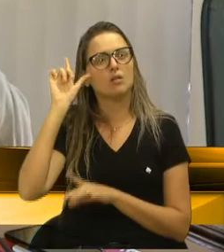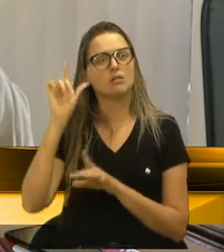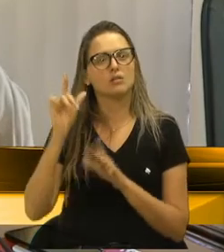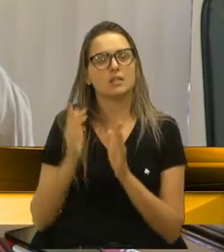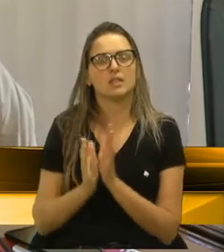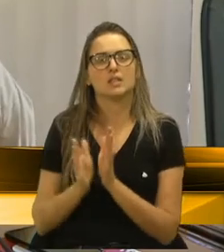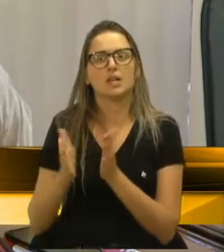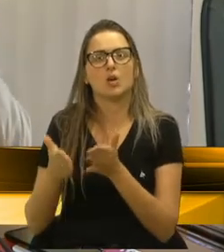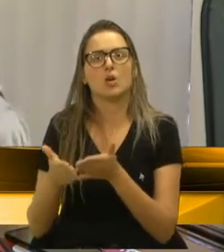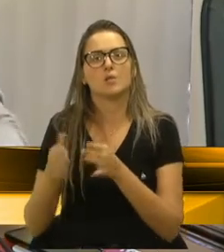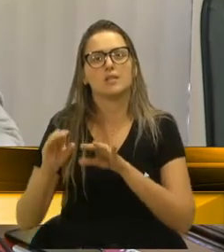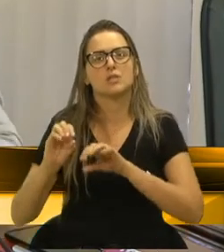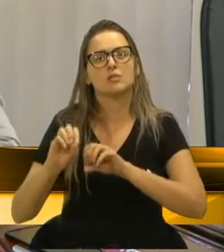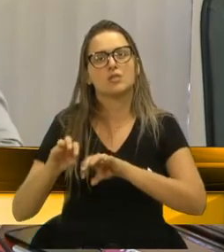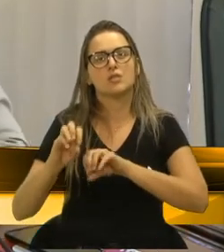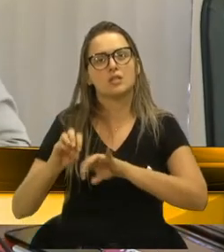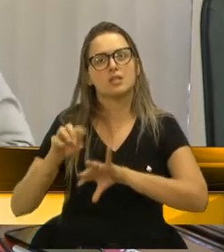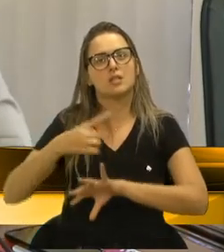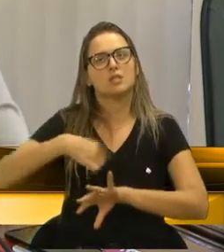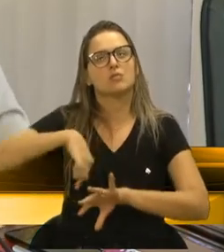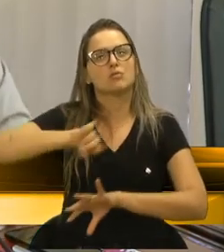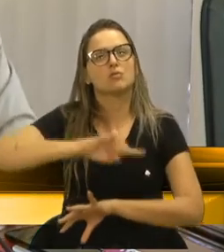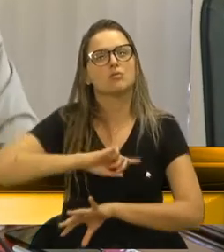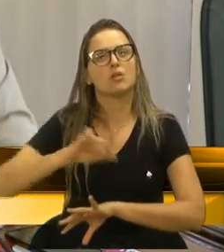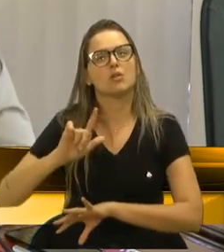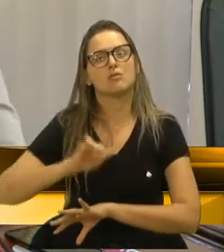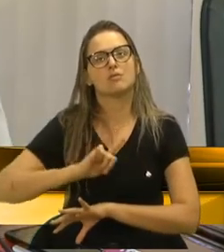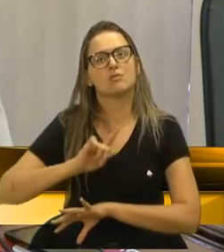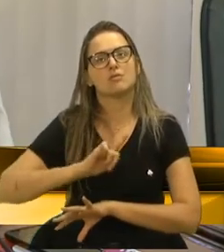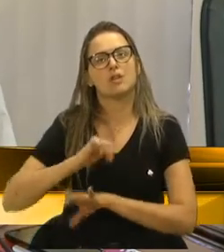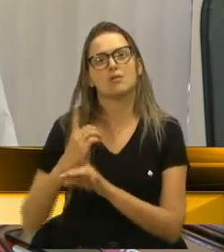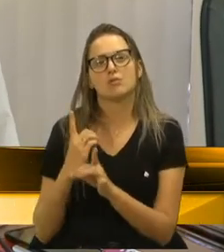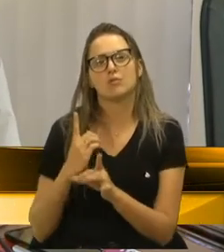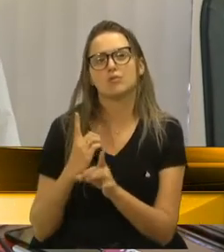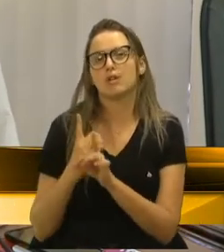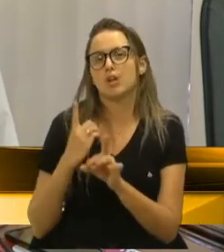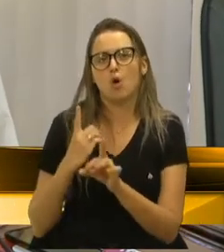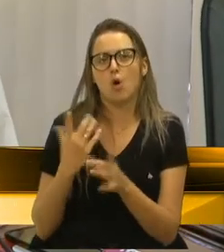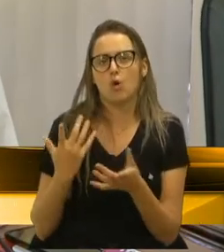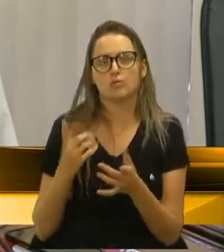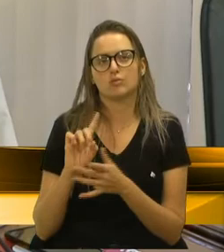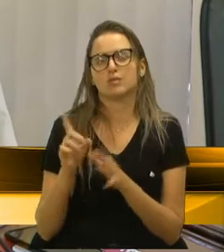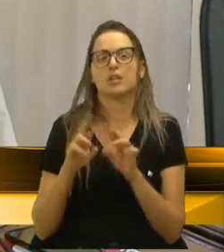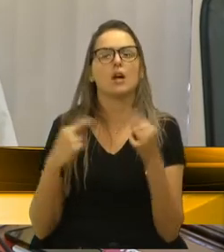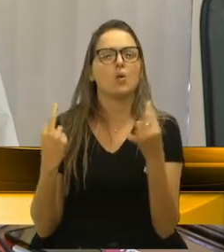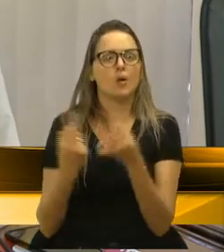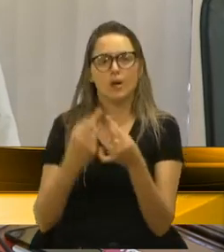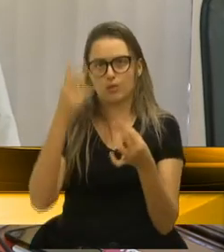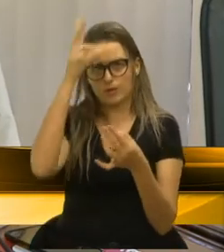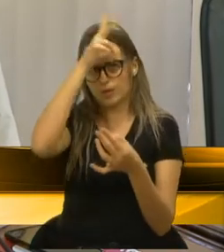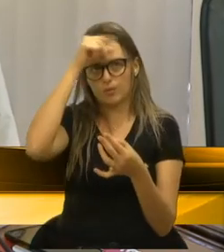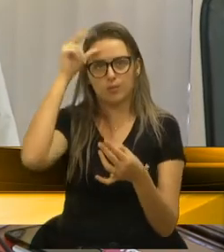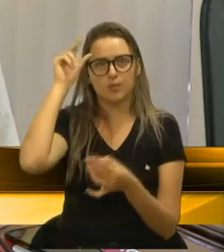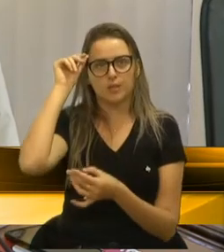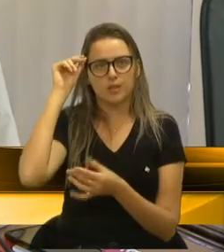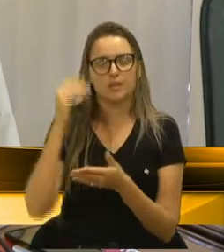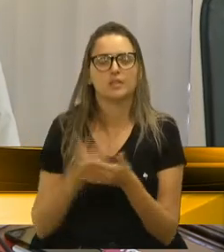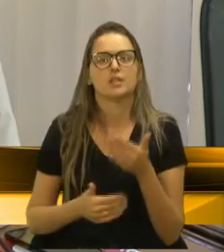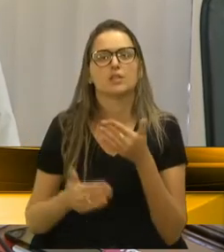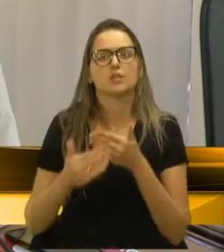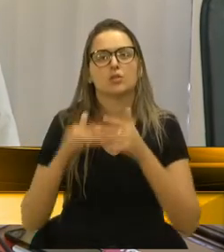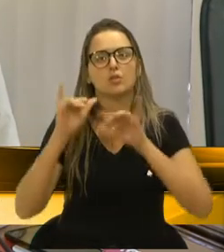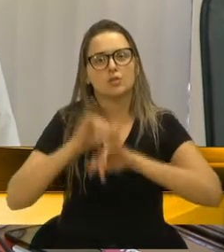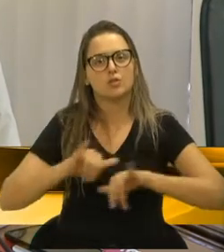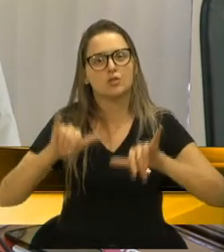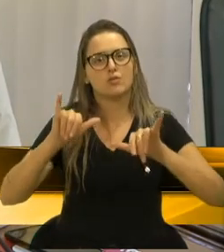de Educação, nós tivemos um encontro, não foi uma audiência pública, apesar de toda a divulgação